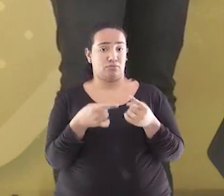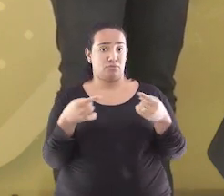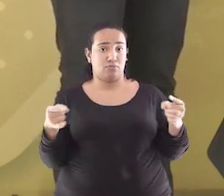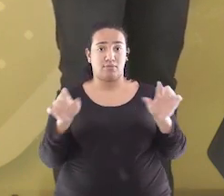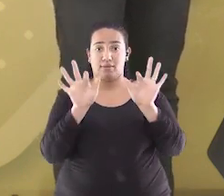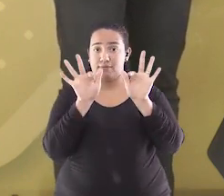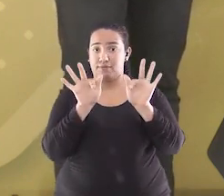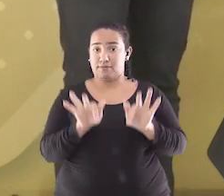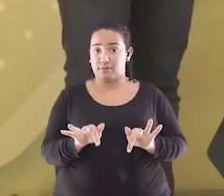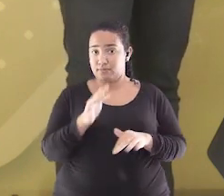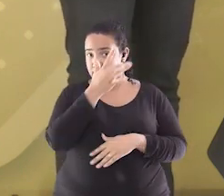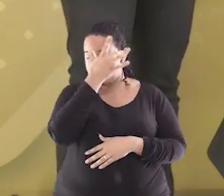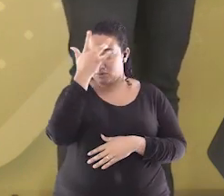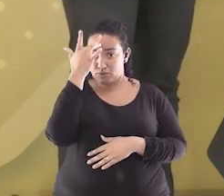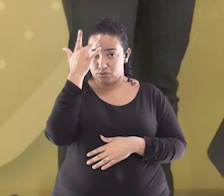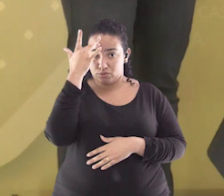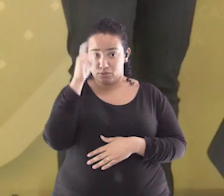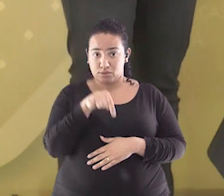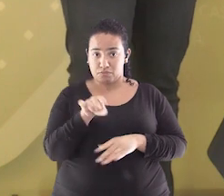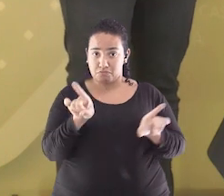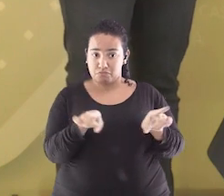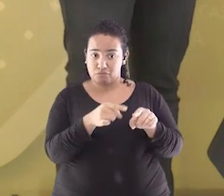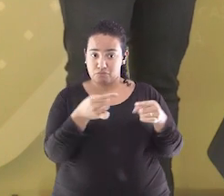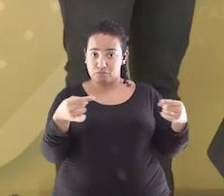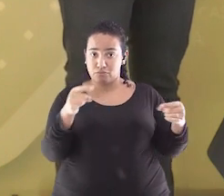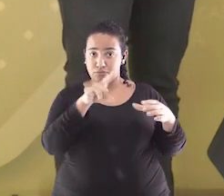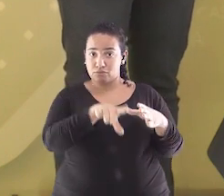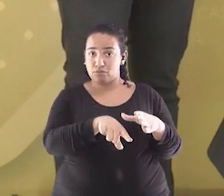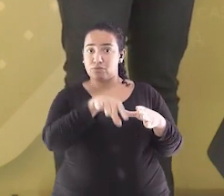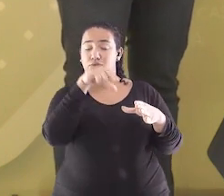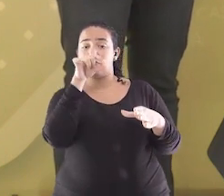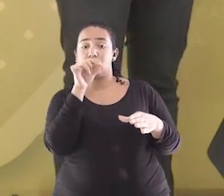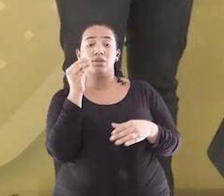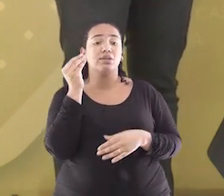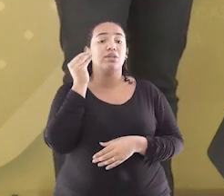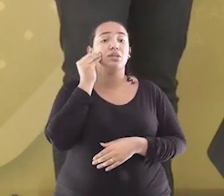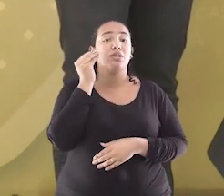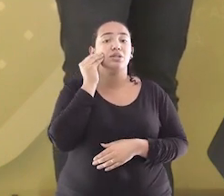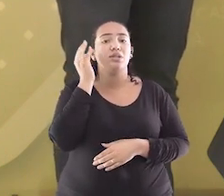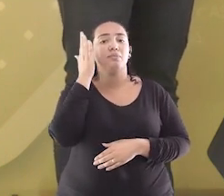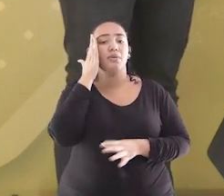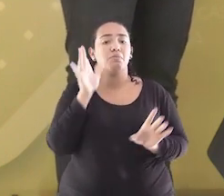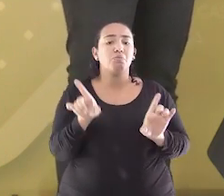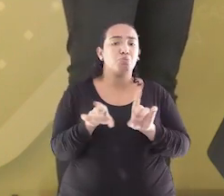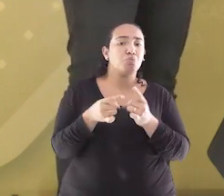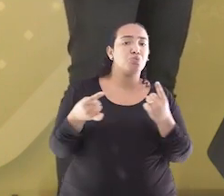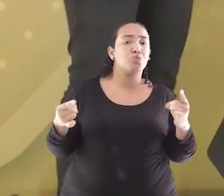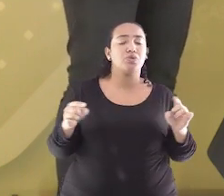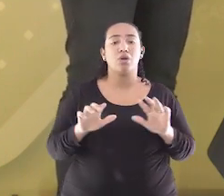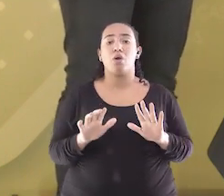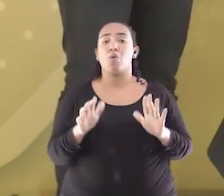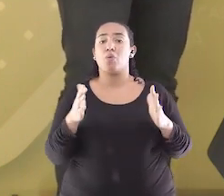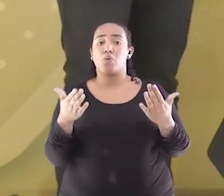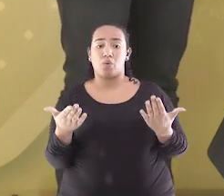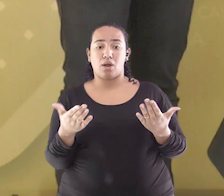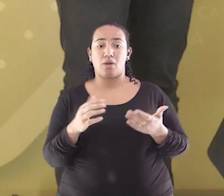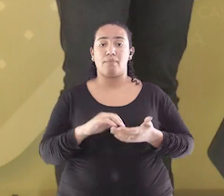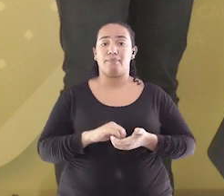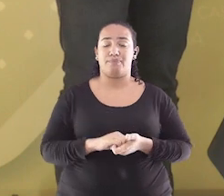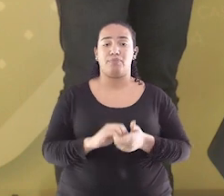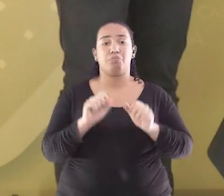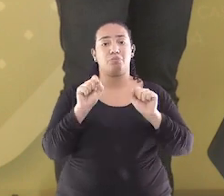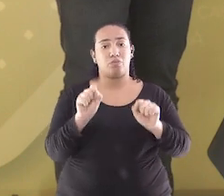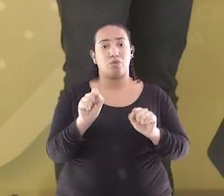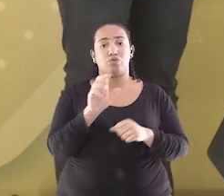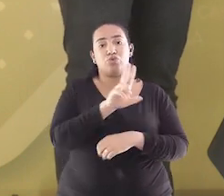o participante que sorteou aquela música irá tentar adivinhar qual é a música. Vale como acervo falar o